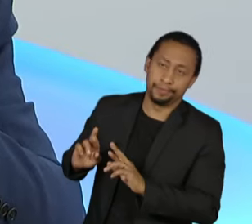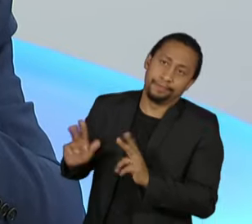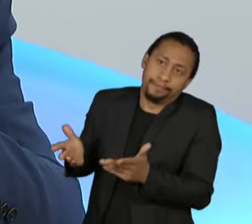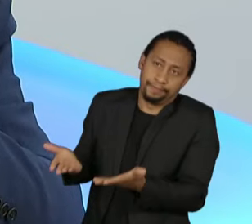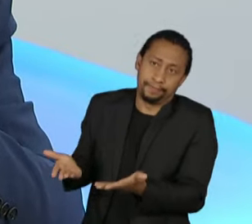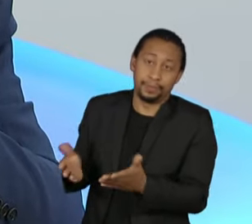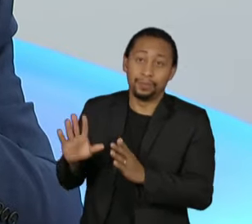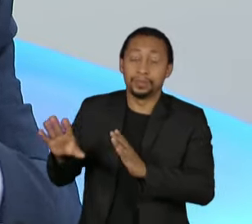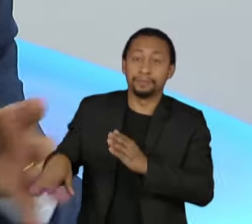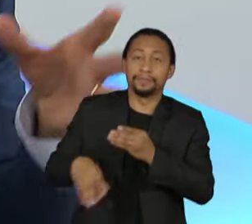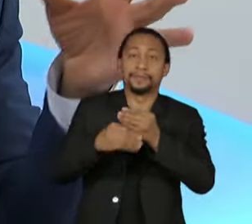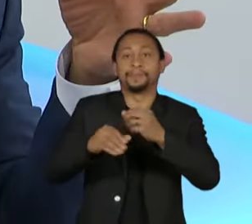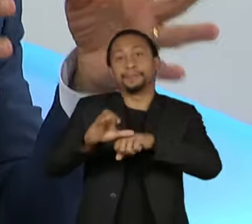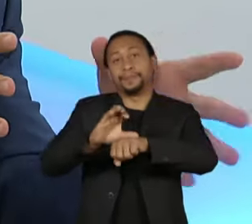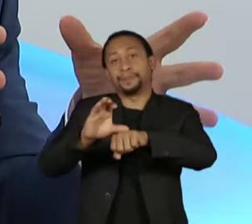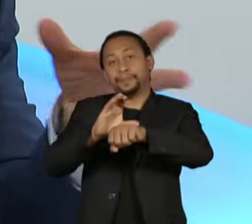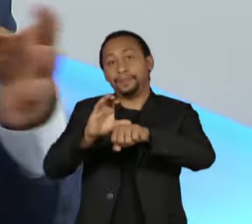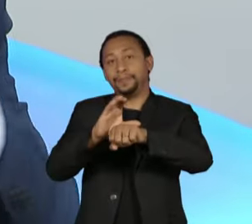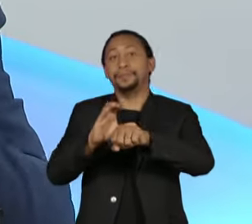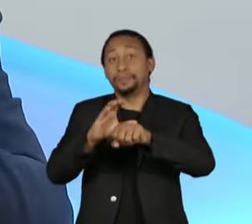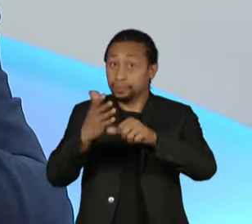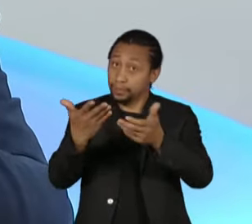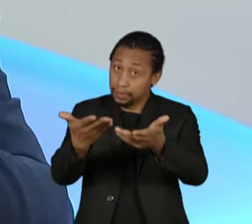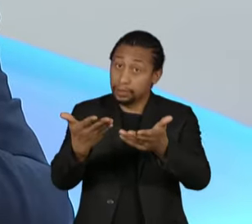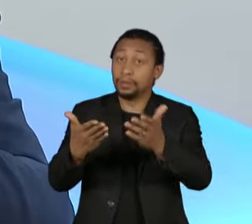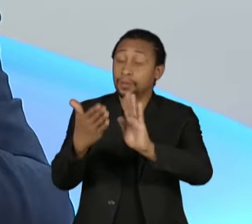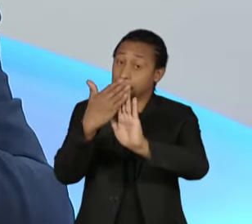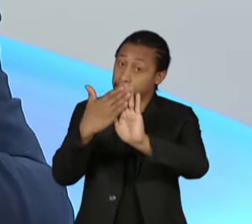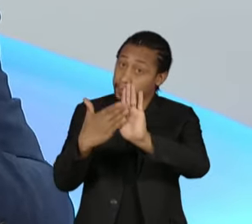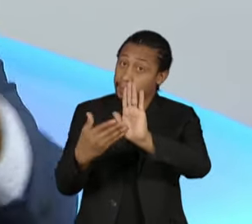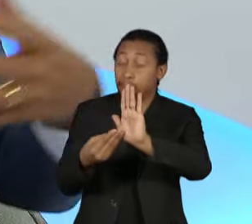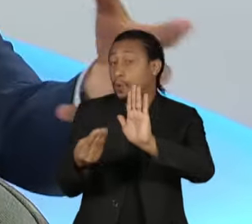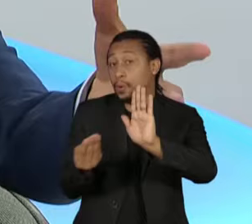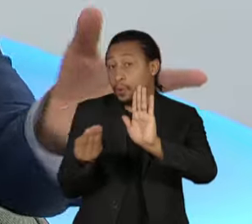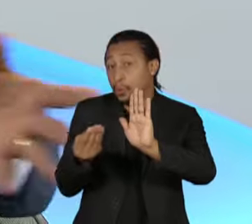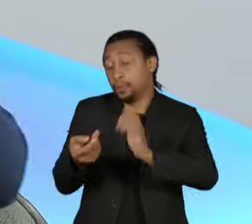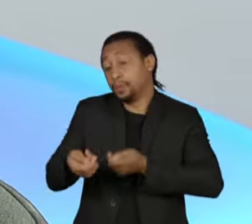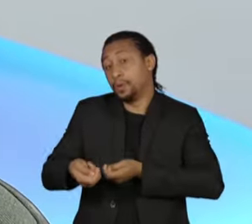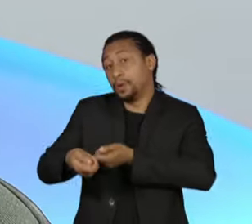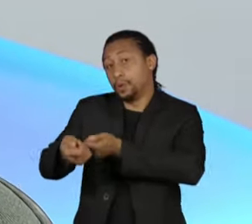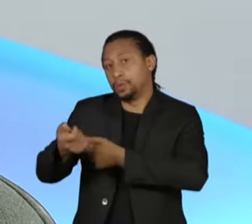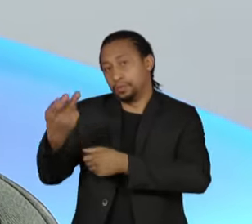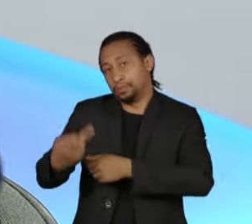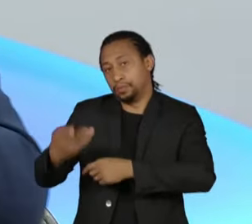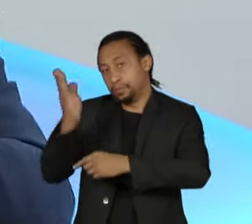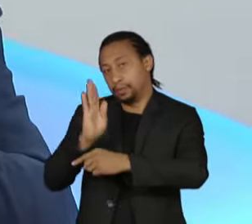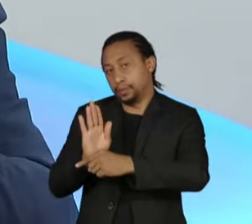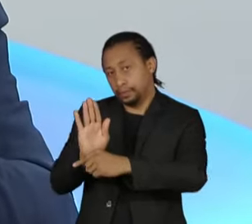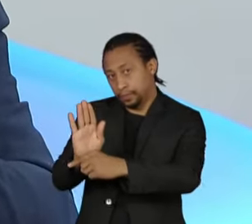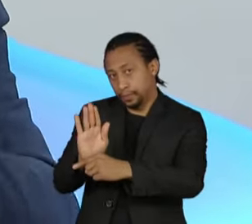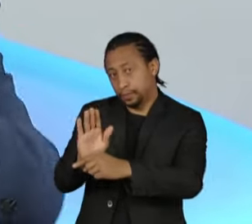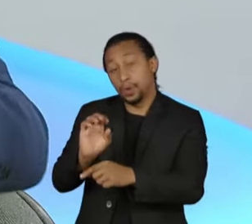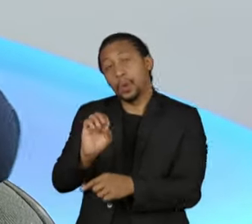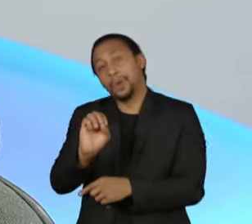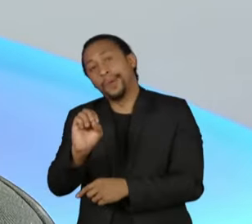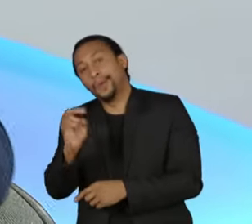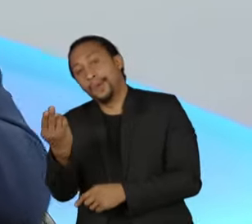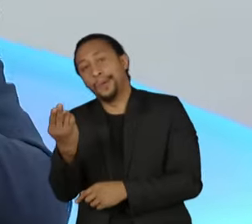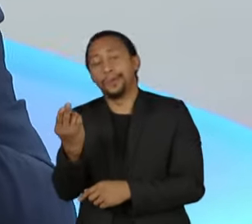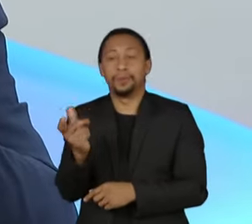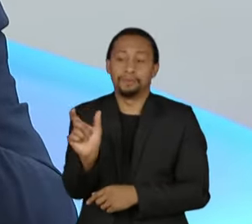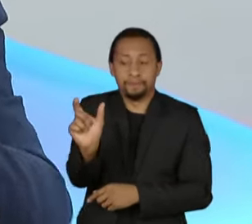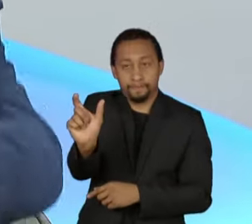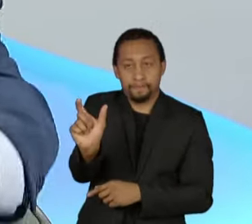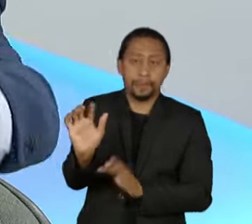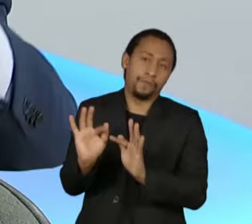constitucional esse valor do programa Auxílio Brasil ou Bolsa Família, como ele